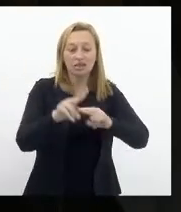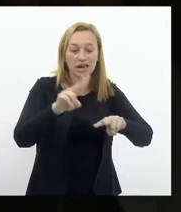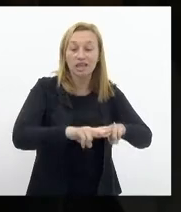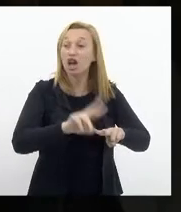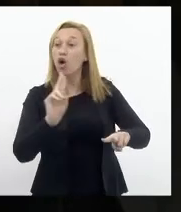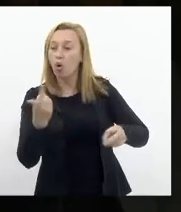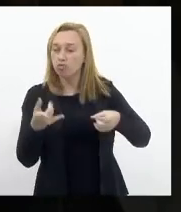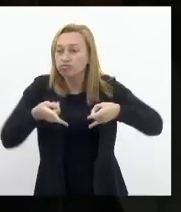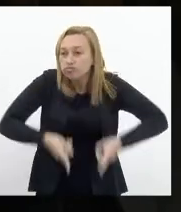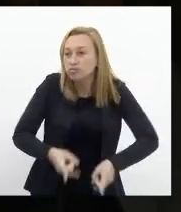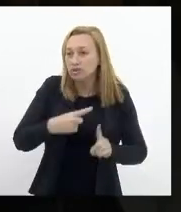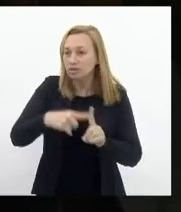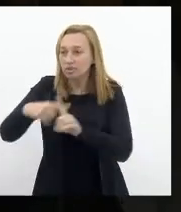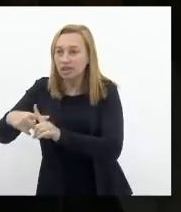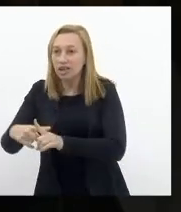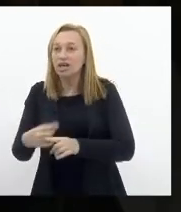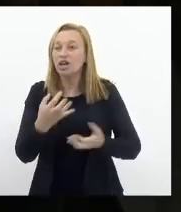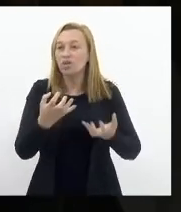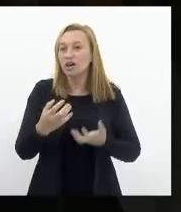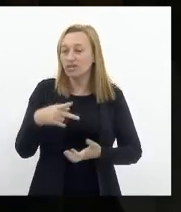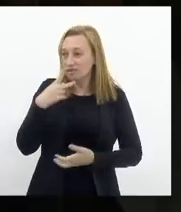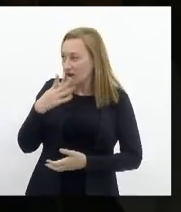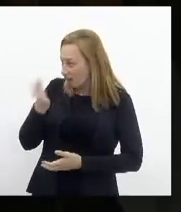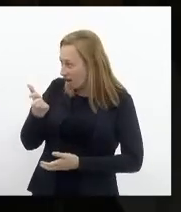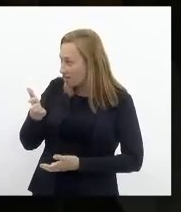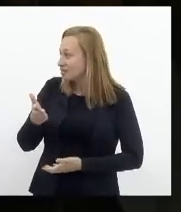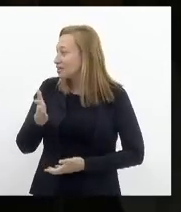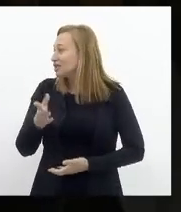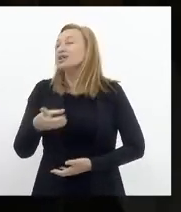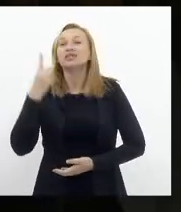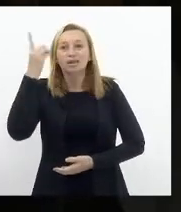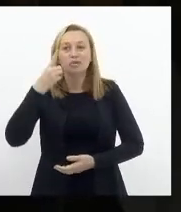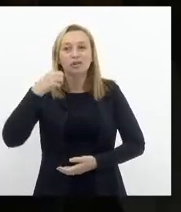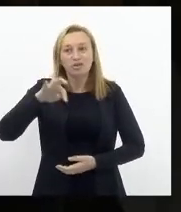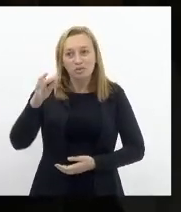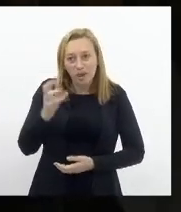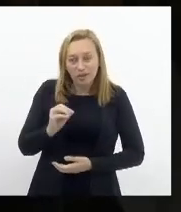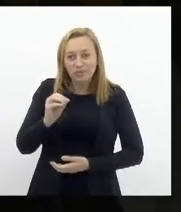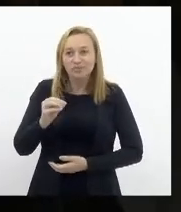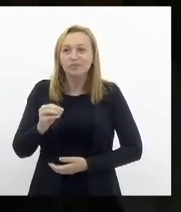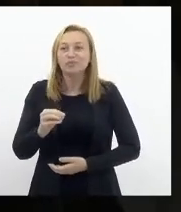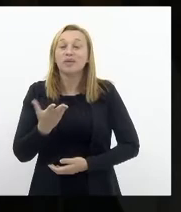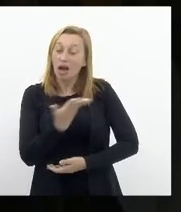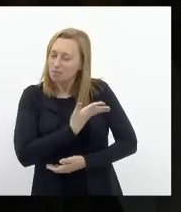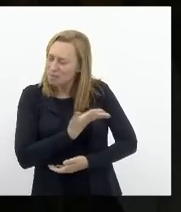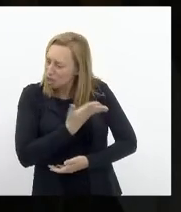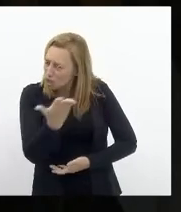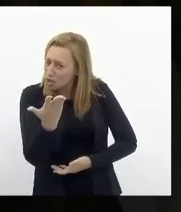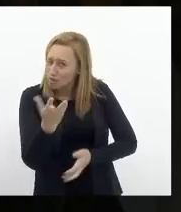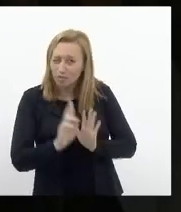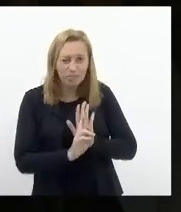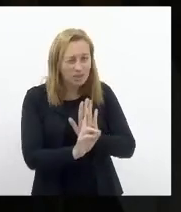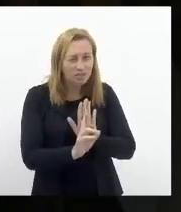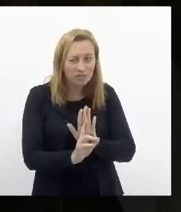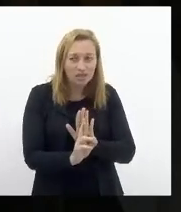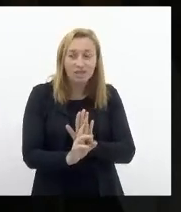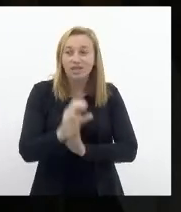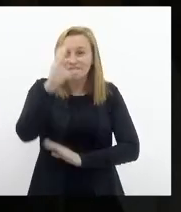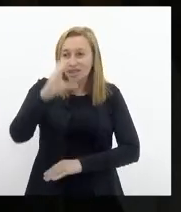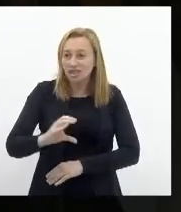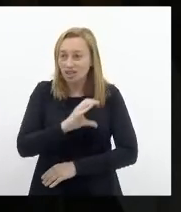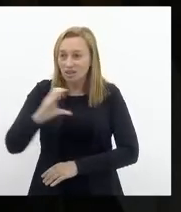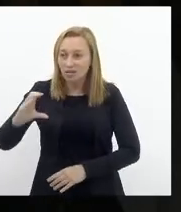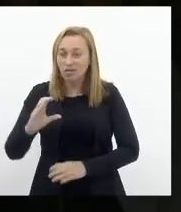cemitério. Eu quero me dirigir, já que falei de V. Exª, deputado Márcio Galberto, meu amigo, grande representante da Igreja Católica nesse